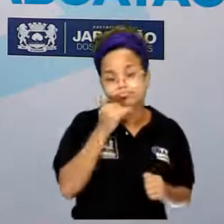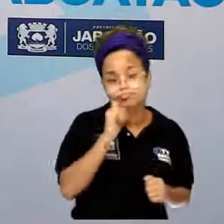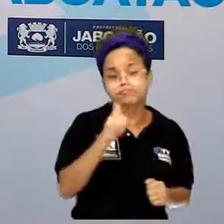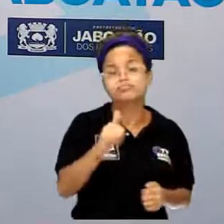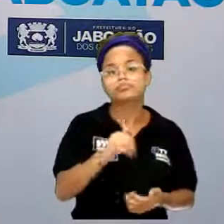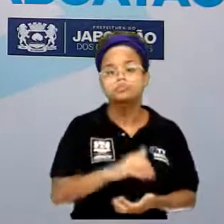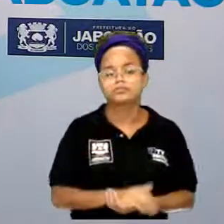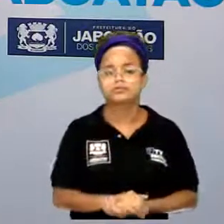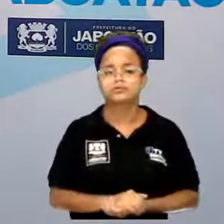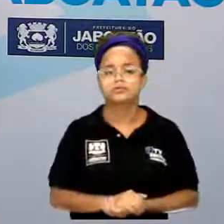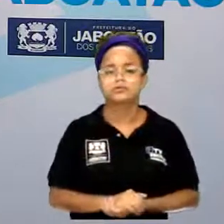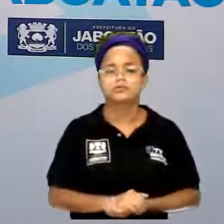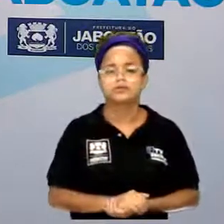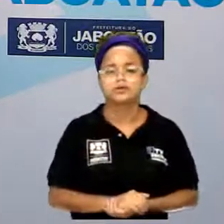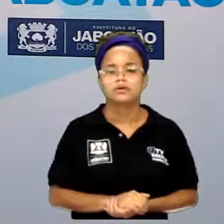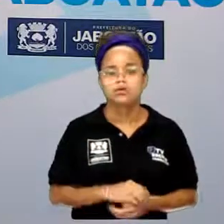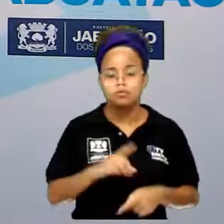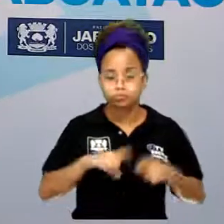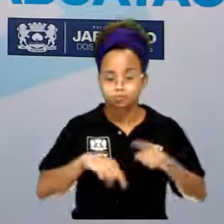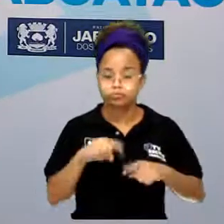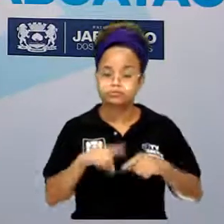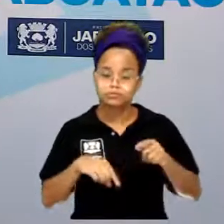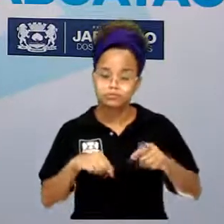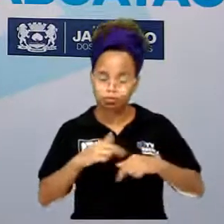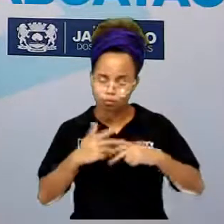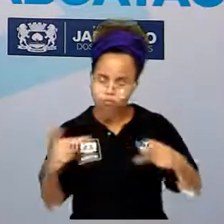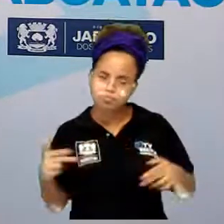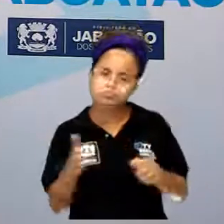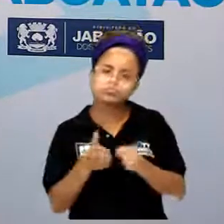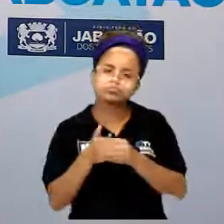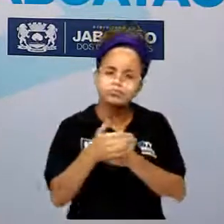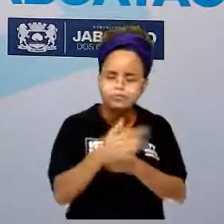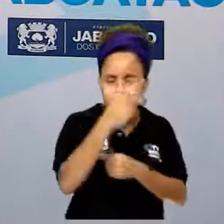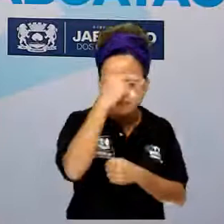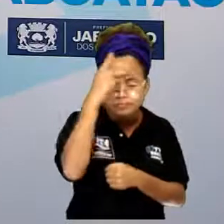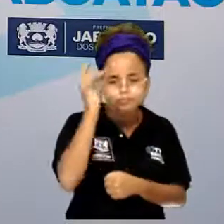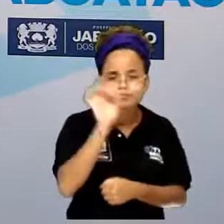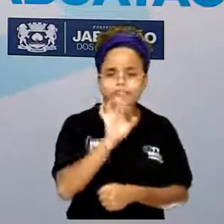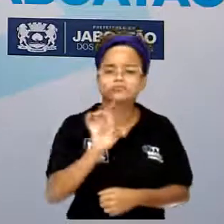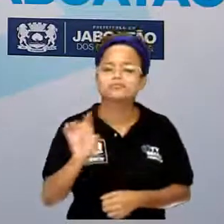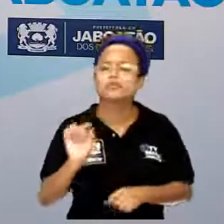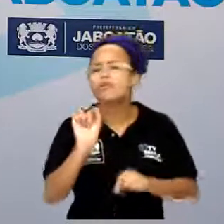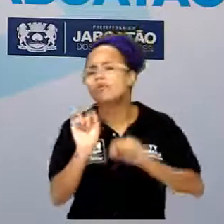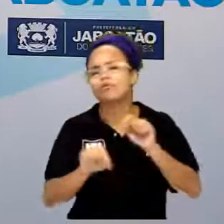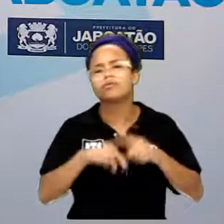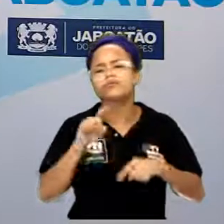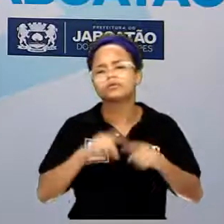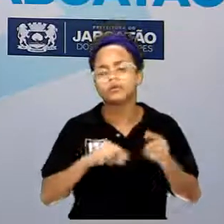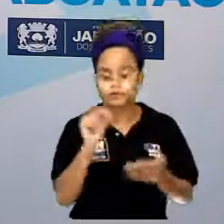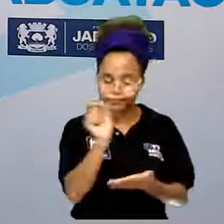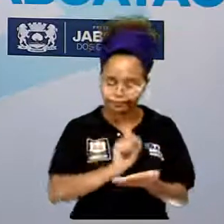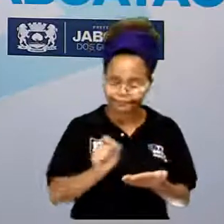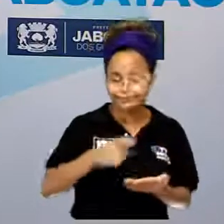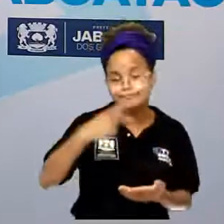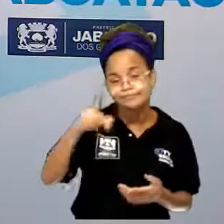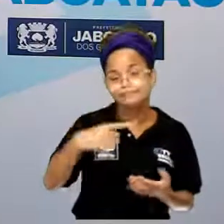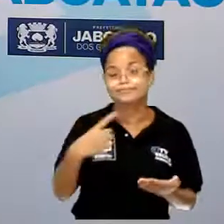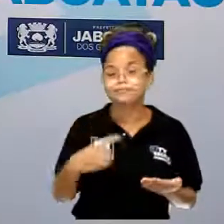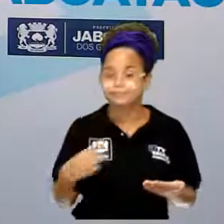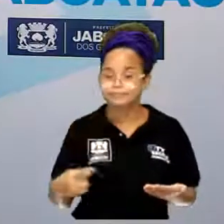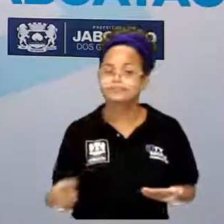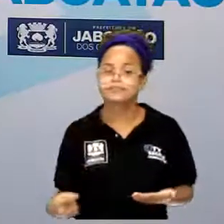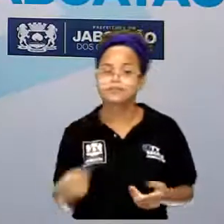famosos EPI, equipamento de proteção individual? Que tipo de material é esse, certo? Escreve aí no seu caderno, porque